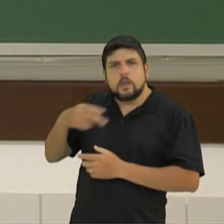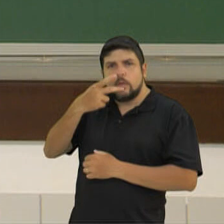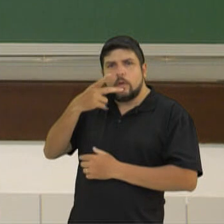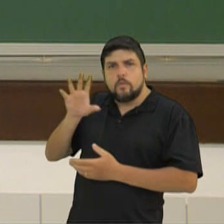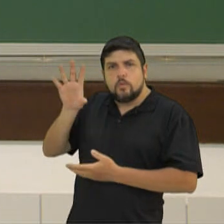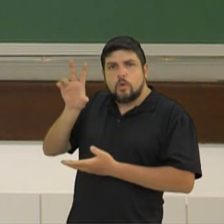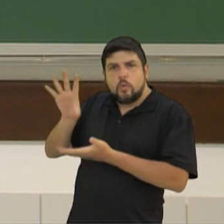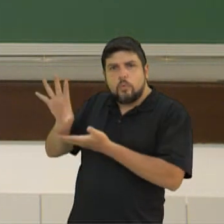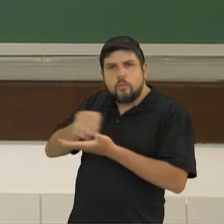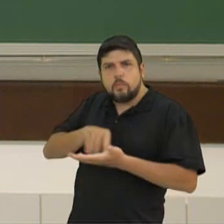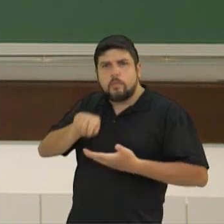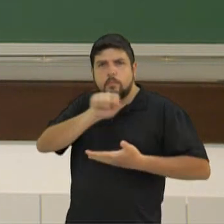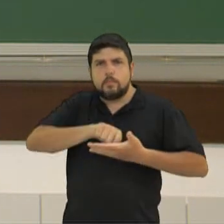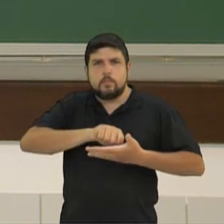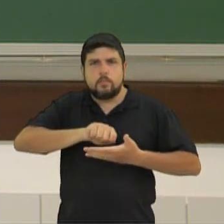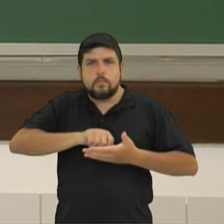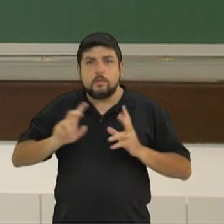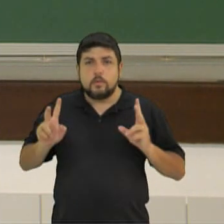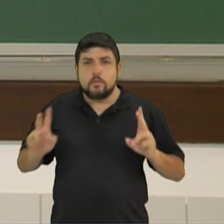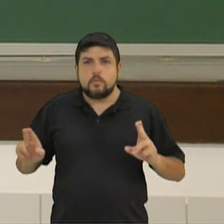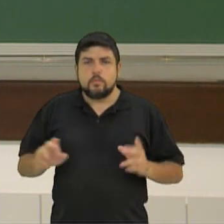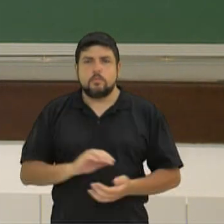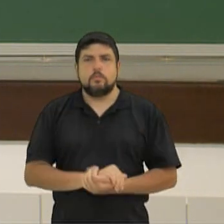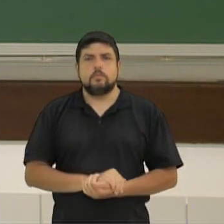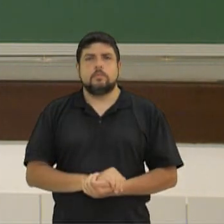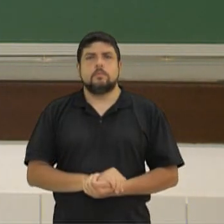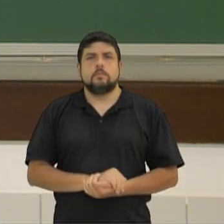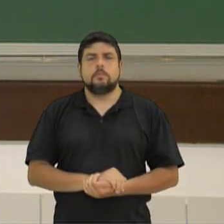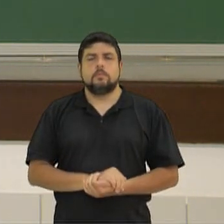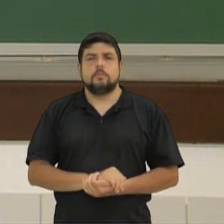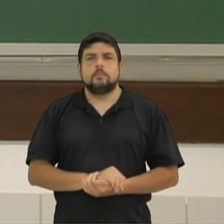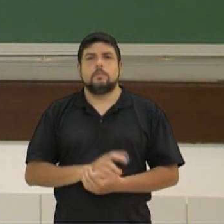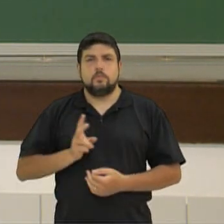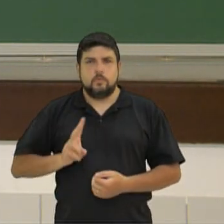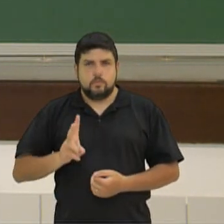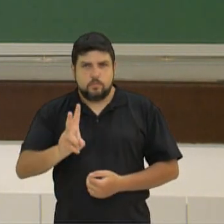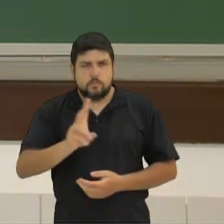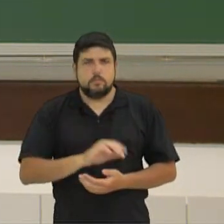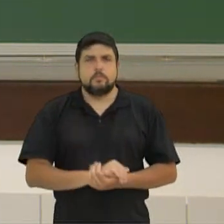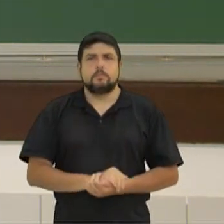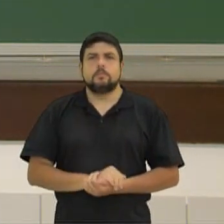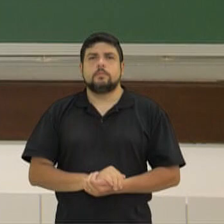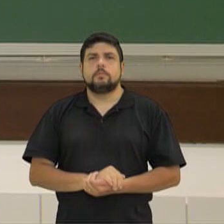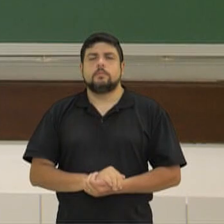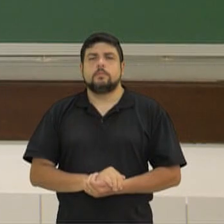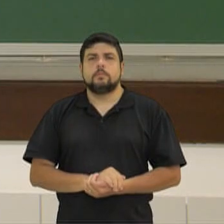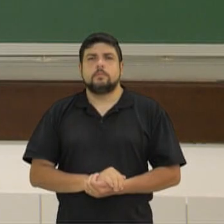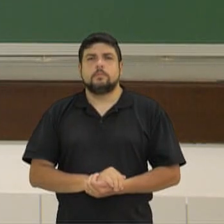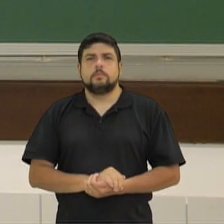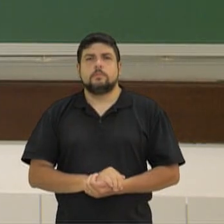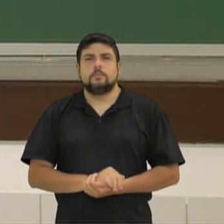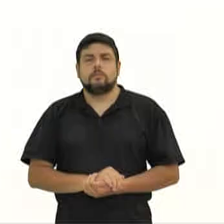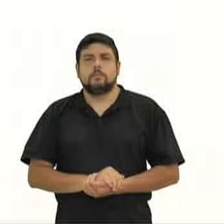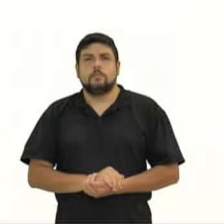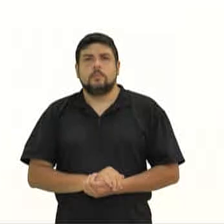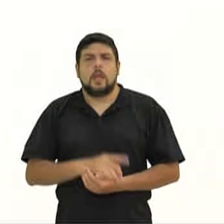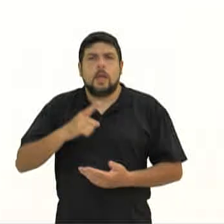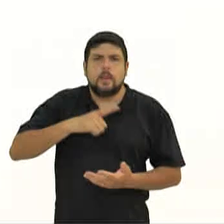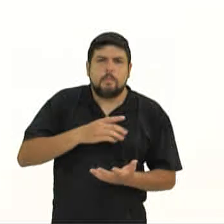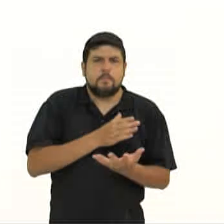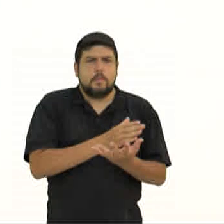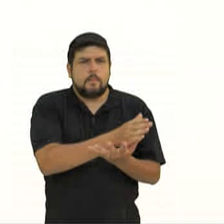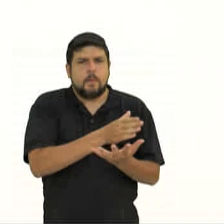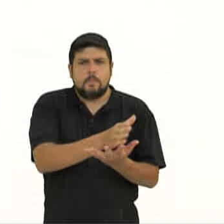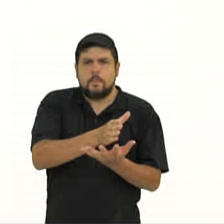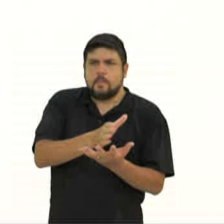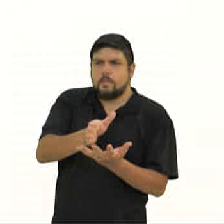falando, o objeto direto, ok? Continuando a reportagem. A grande quantidade de opções para estudar